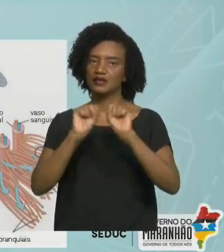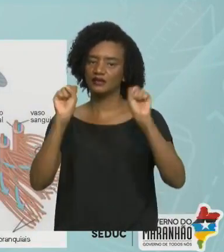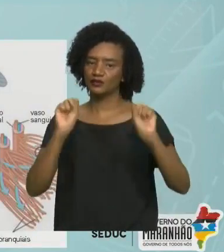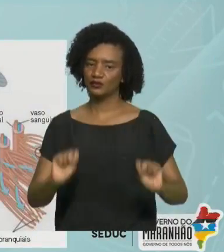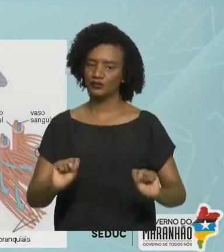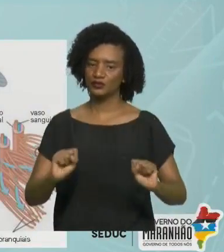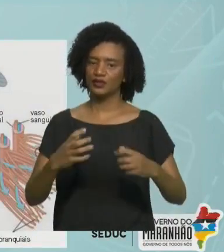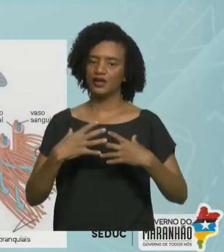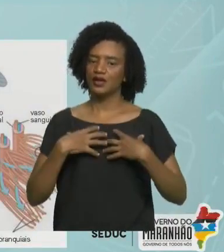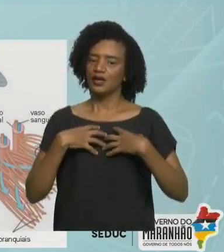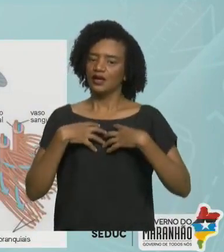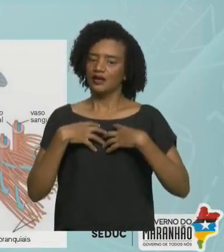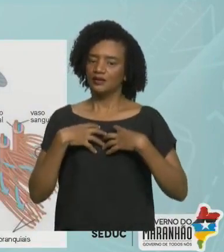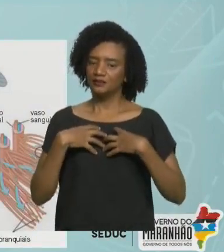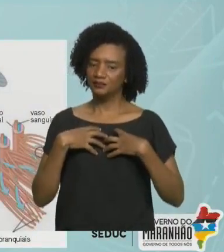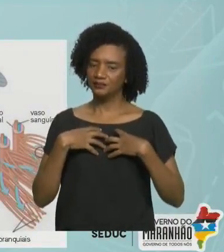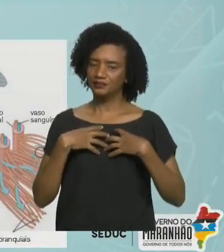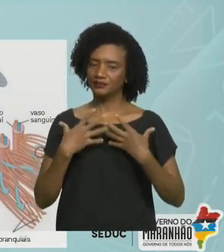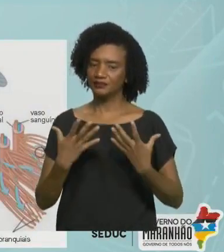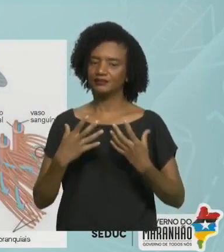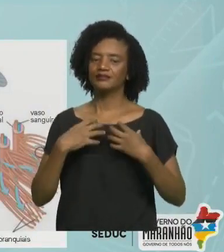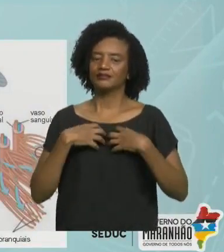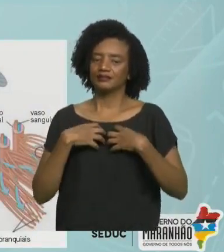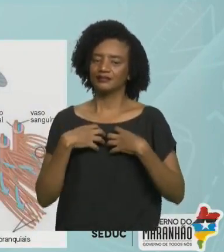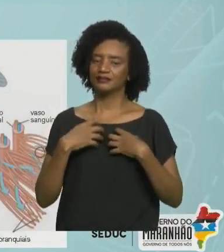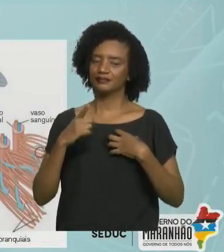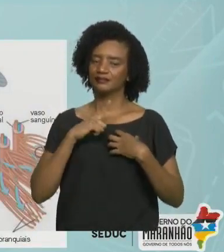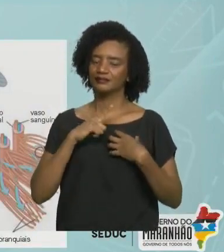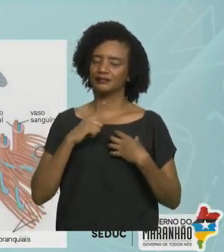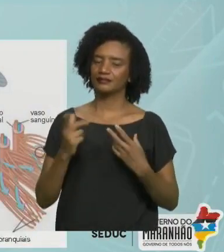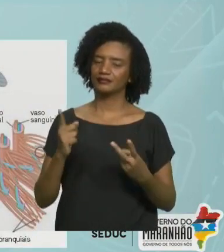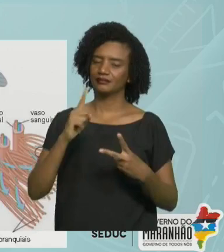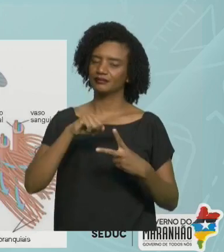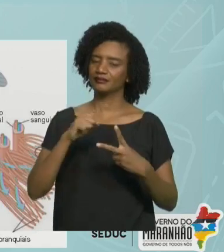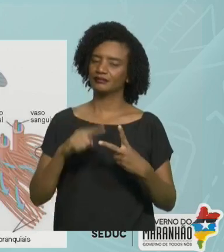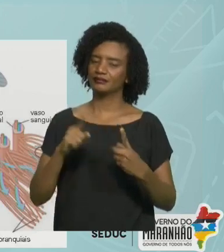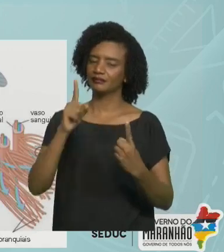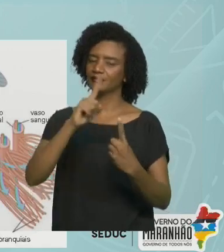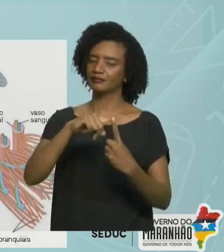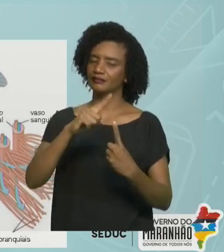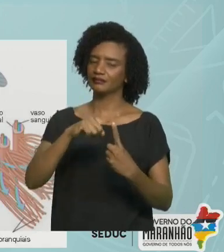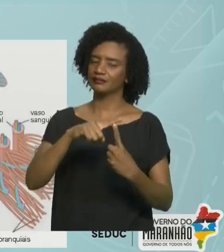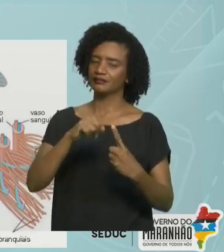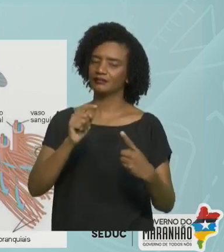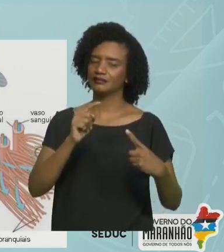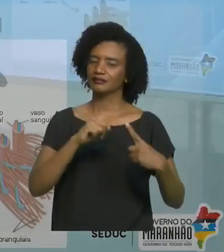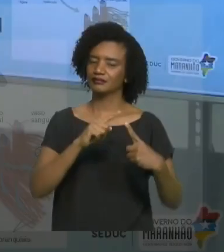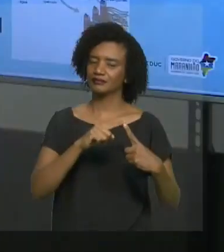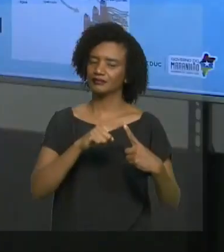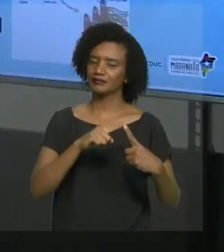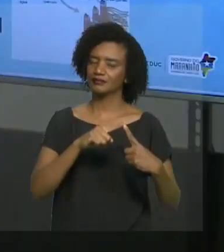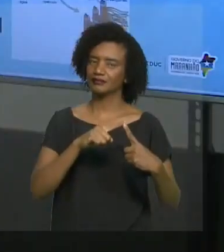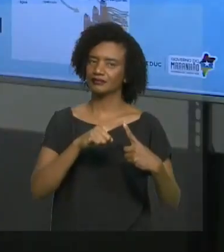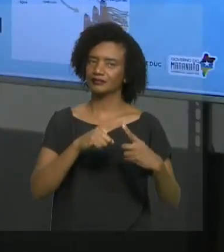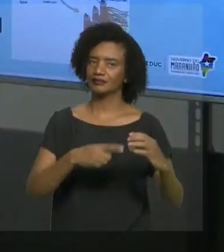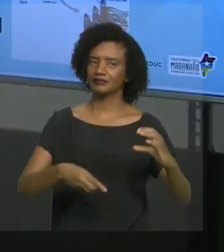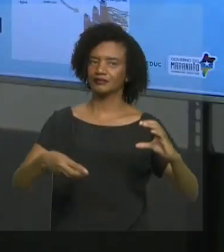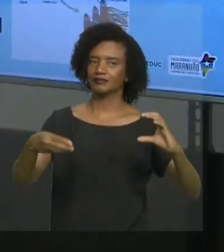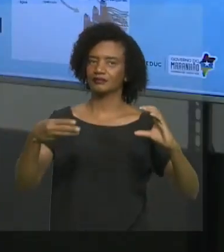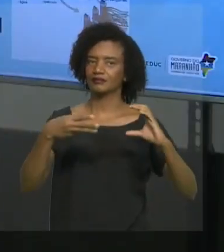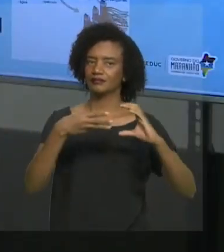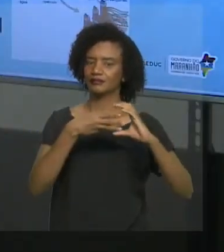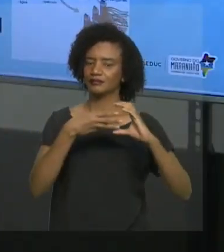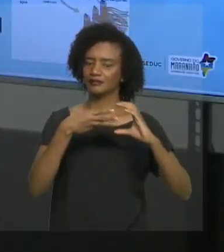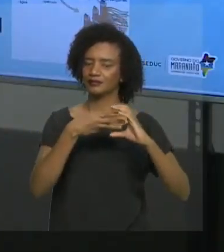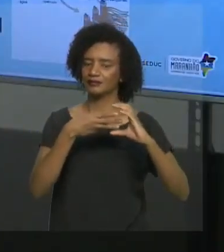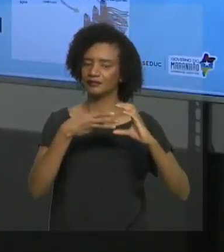questão de respiração. Existem dois tipos de respiração, respiração celular, que ocorre no interior das